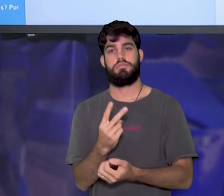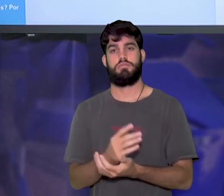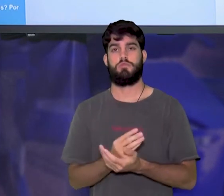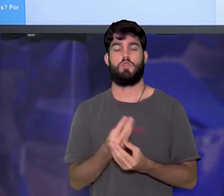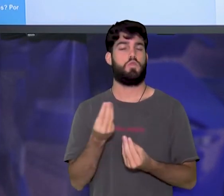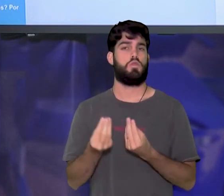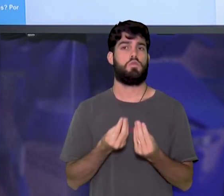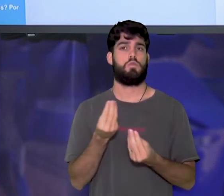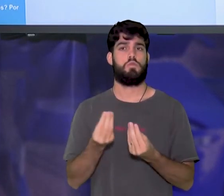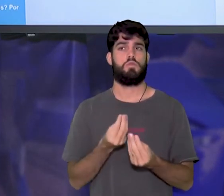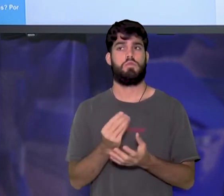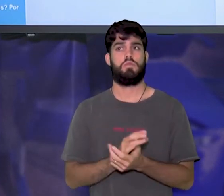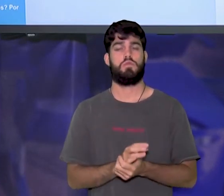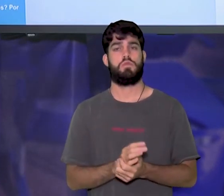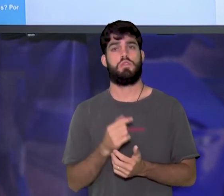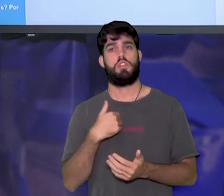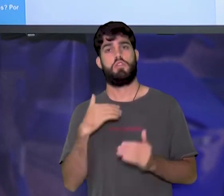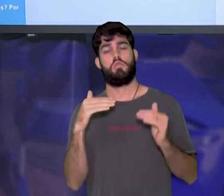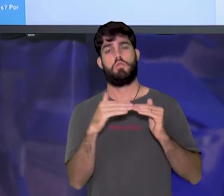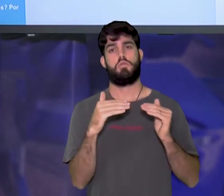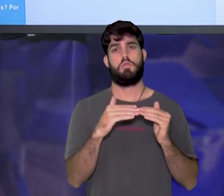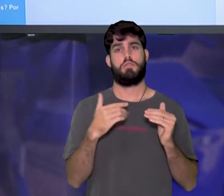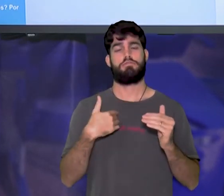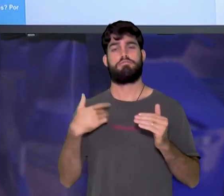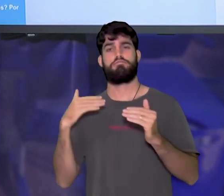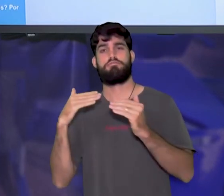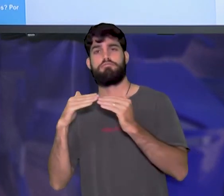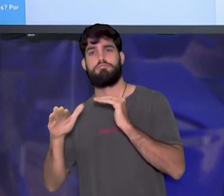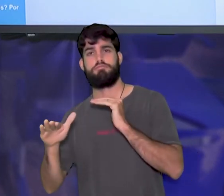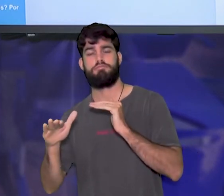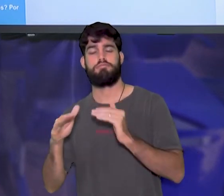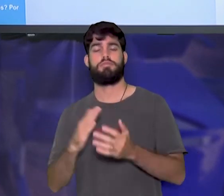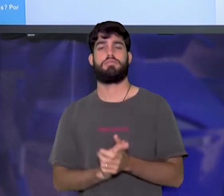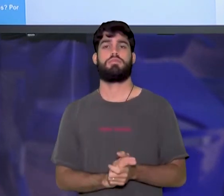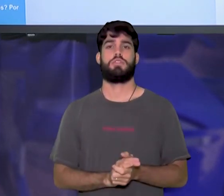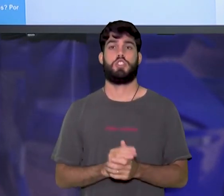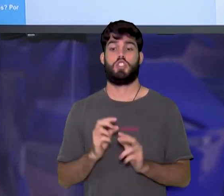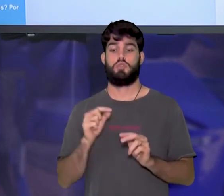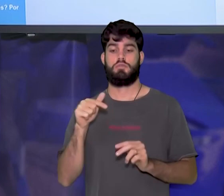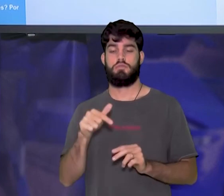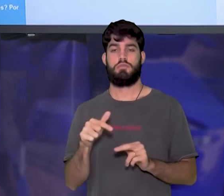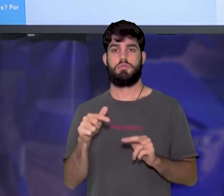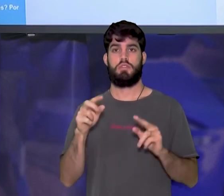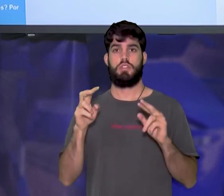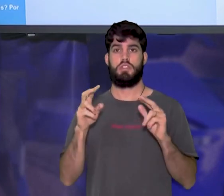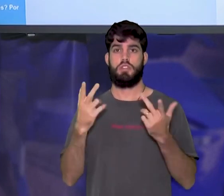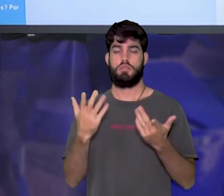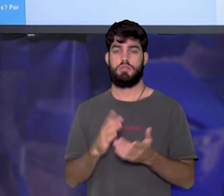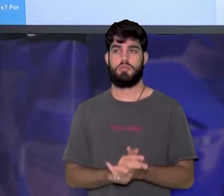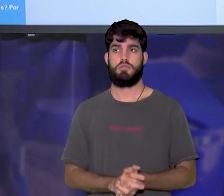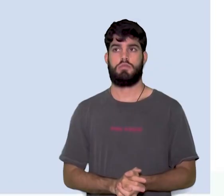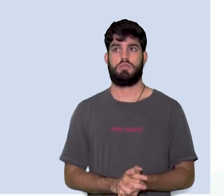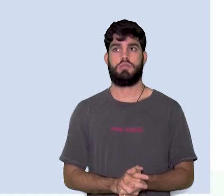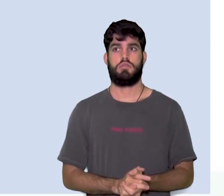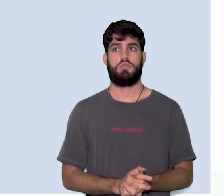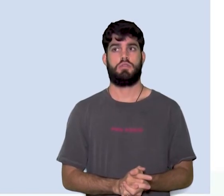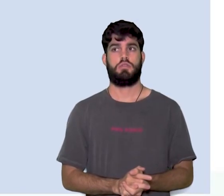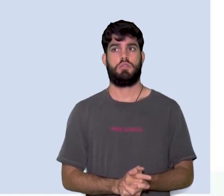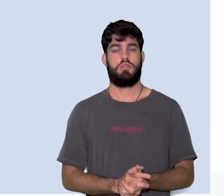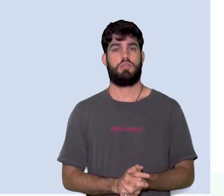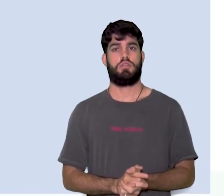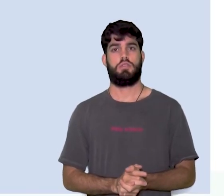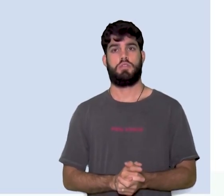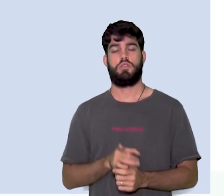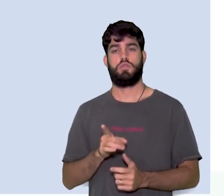relação de, ah, eu concordo, eu discordo sobre esse assunto? Houve isso? Os argumentos